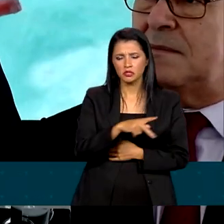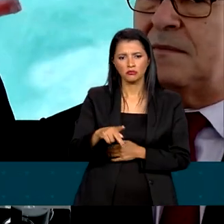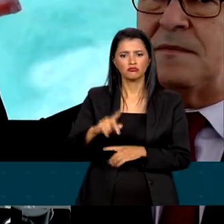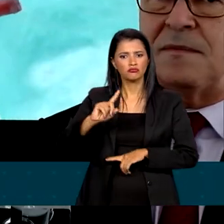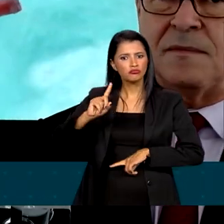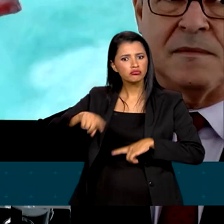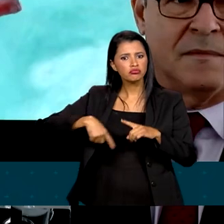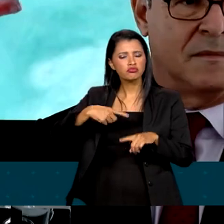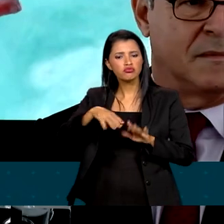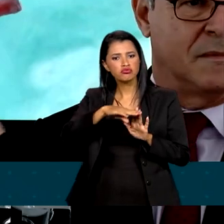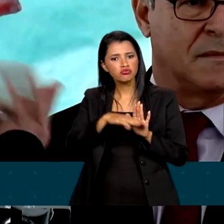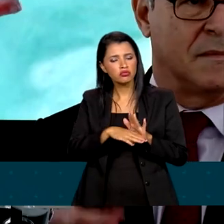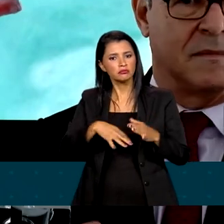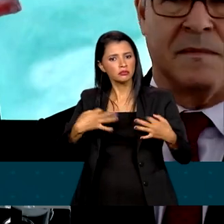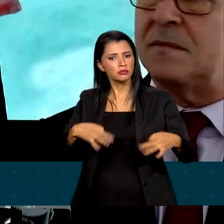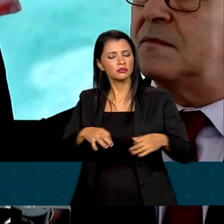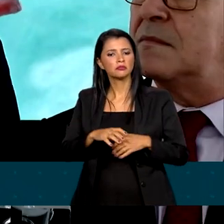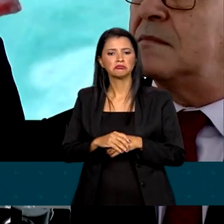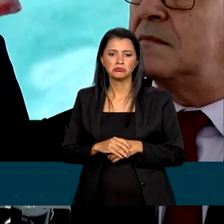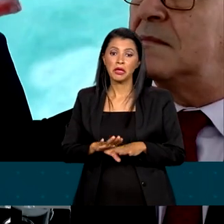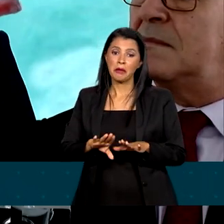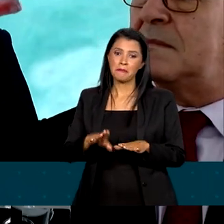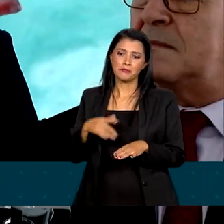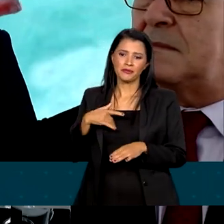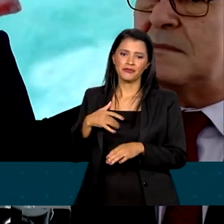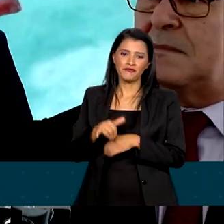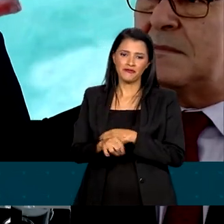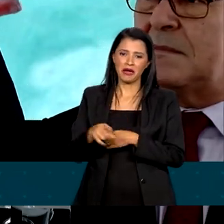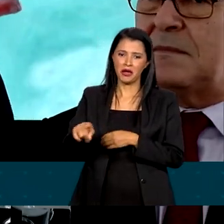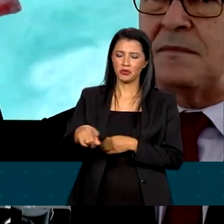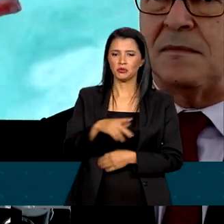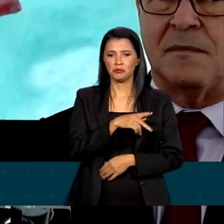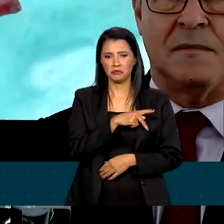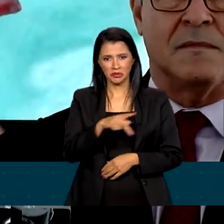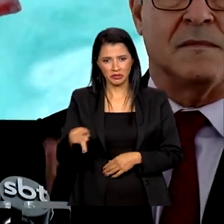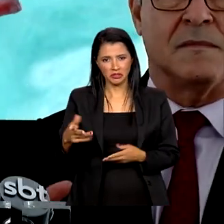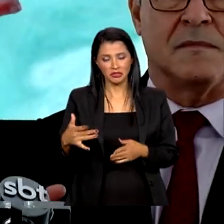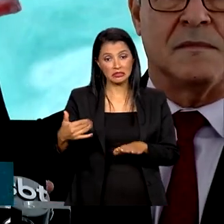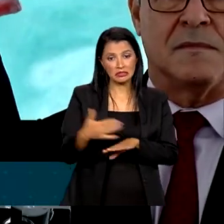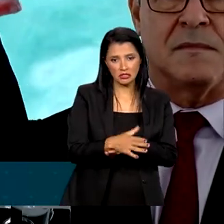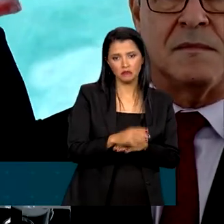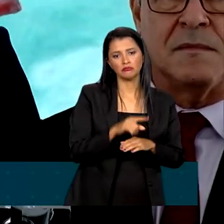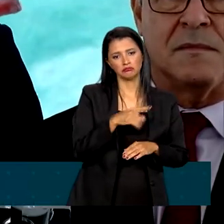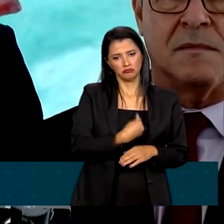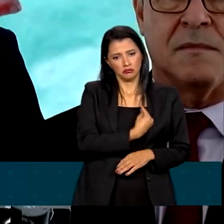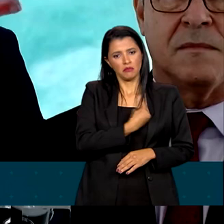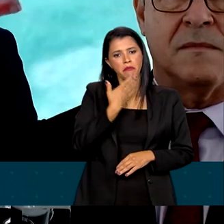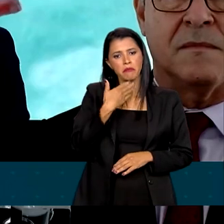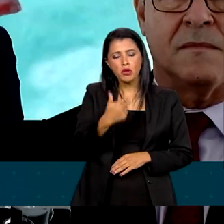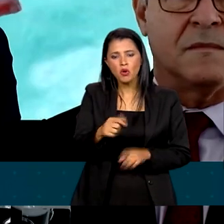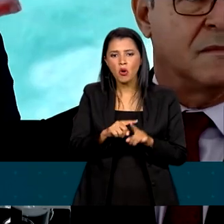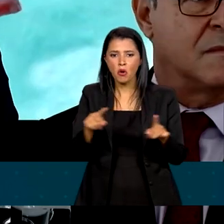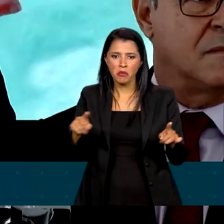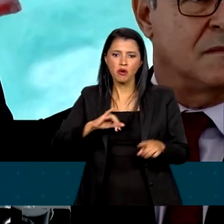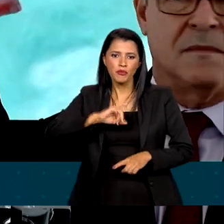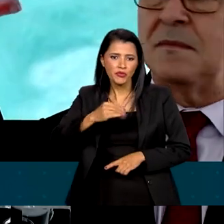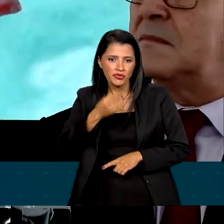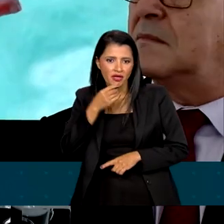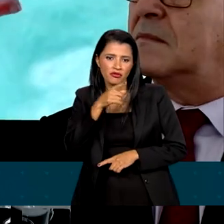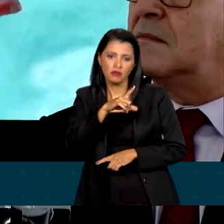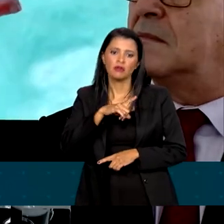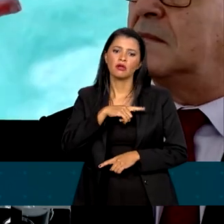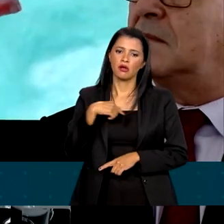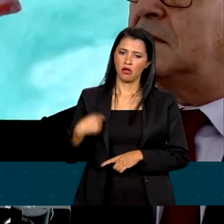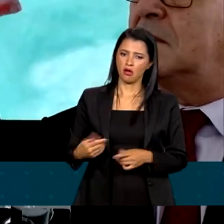que foi a agenda, apesar da ausência dele, claro que a ausência dele seria muito maior, mas ficou muitas oportunidades